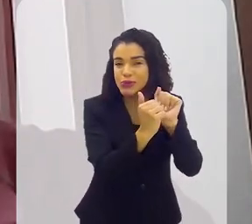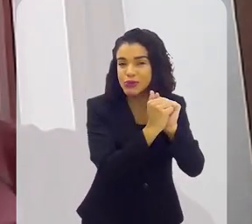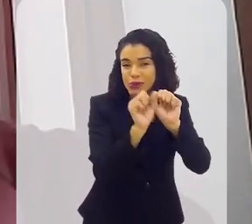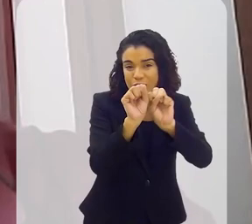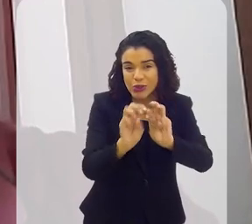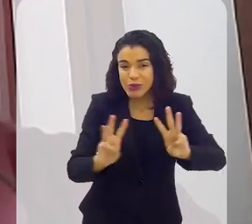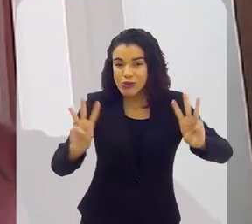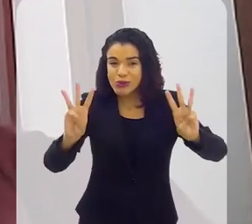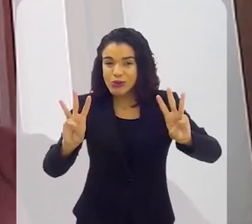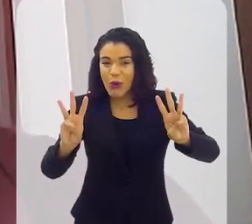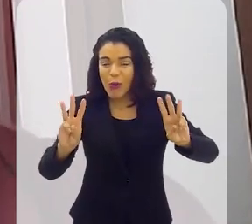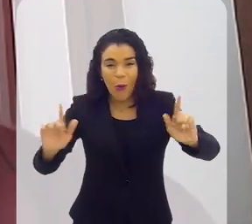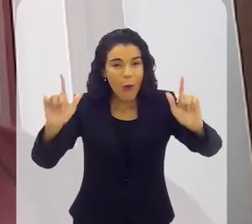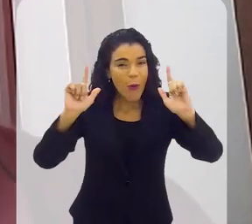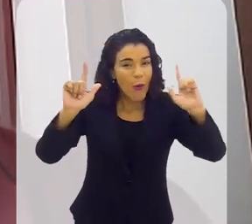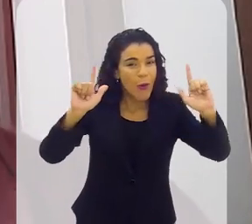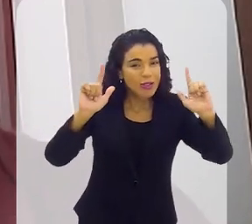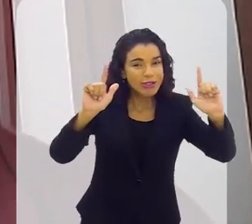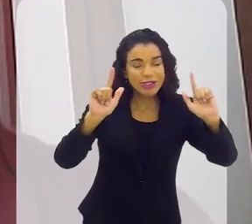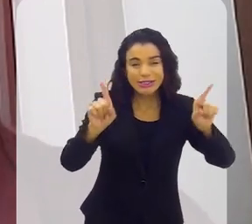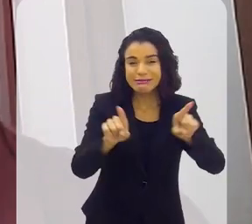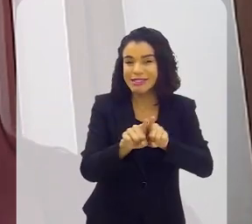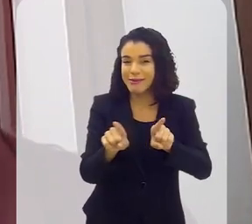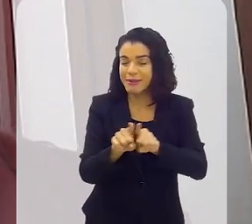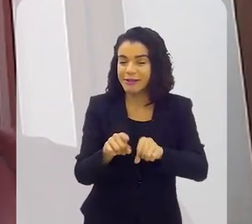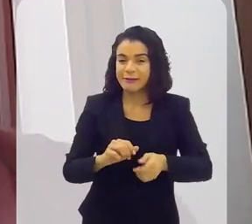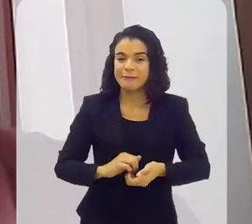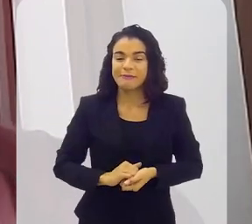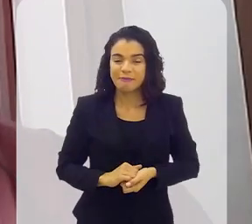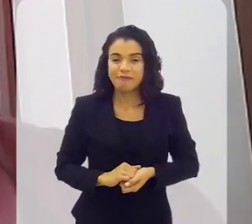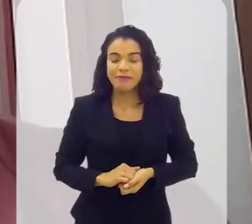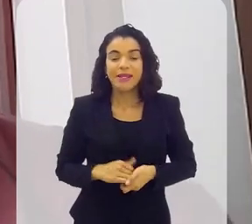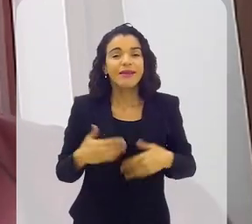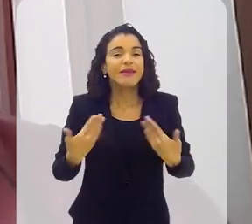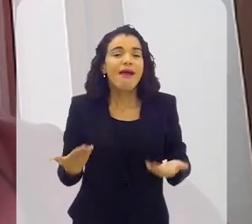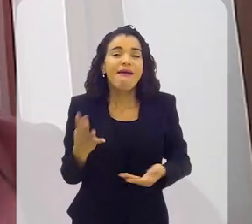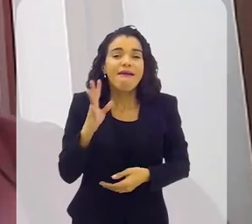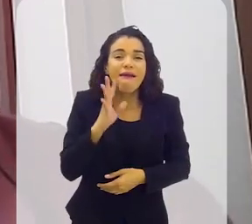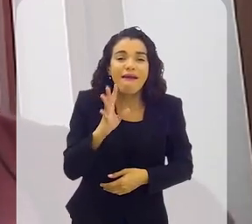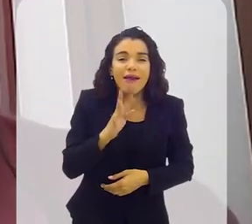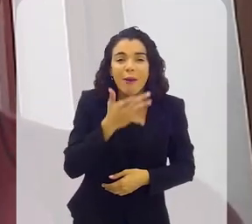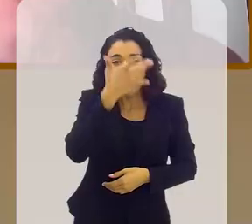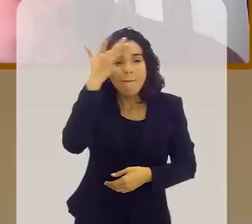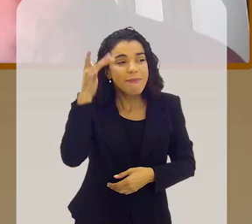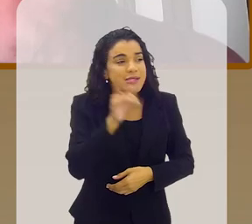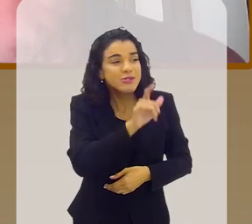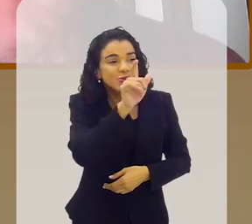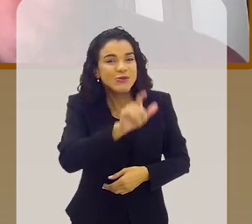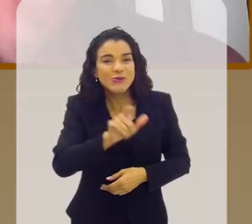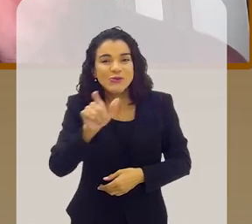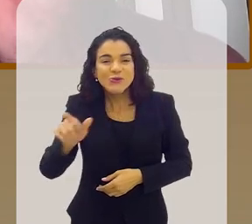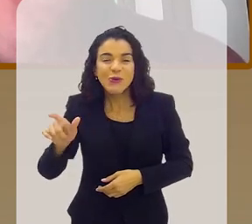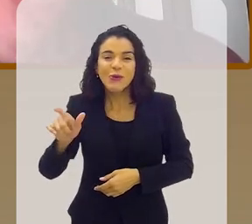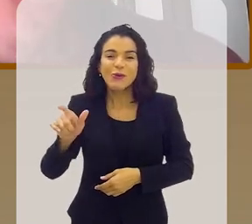fora do show, na farra. Muito mais na farra do que indo a show. E aí é bacana que são pessoas,